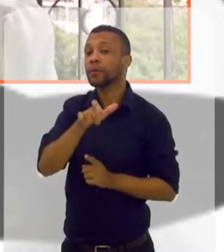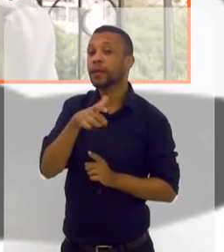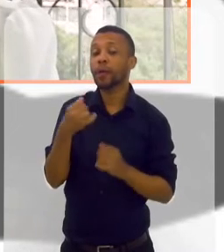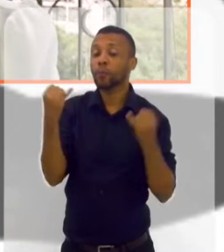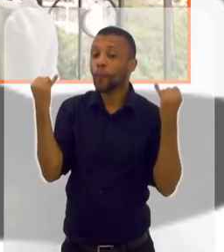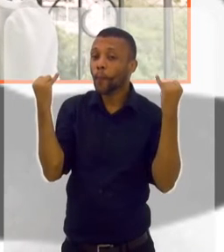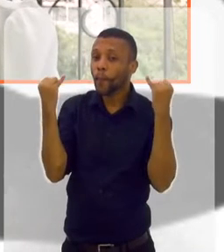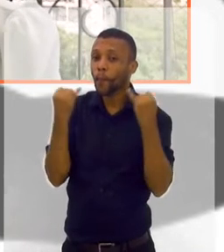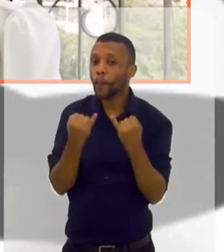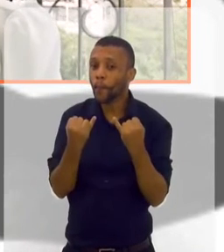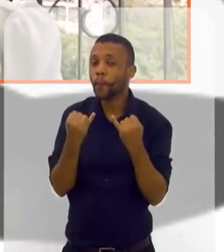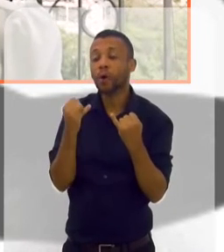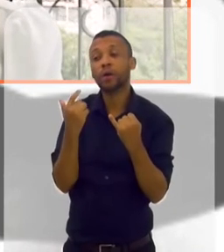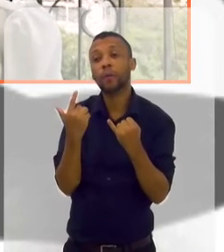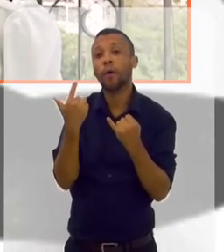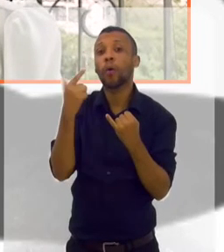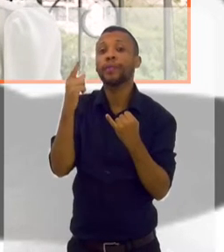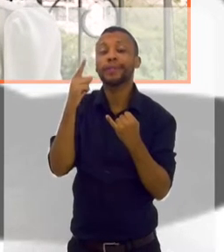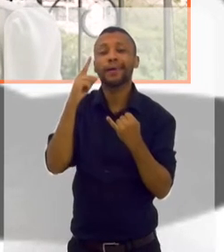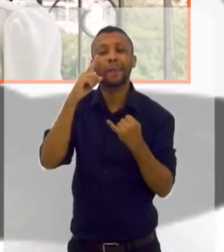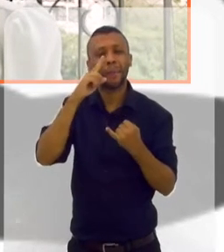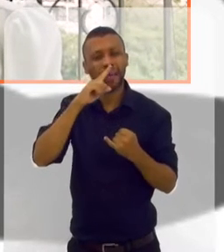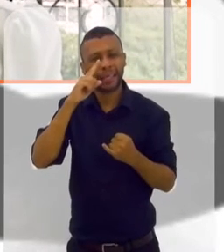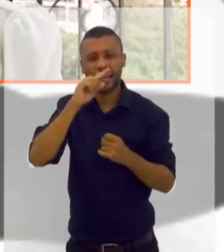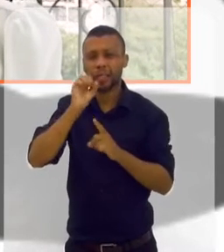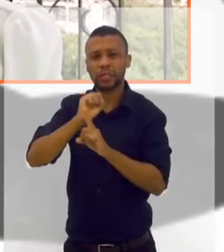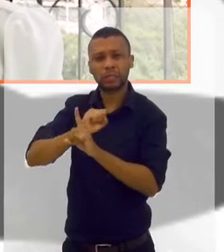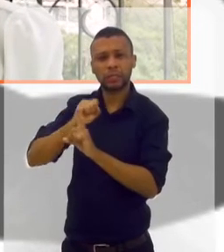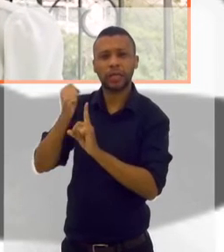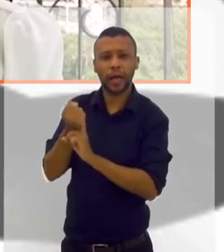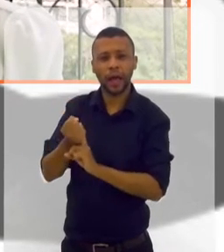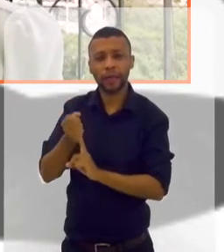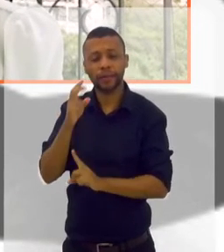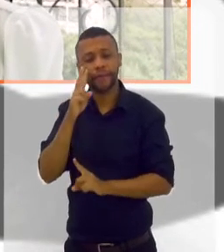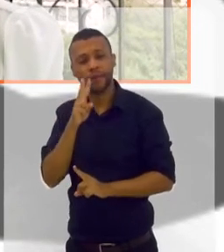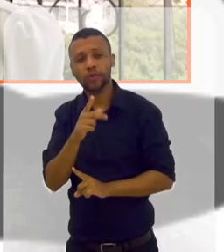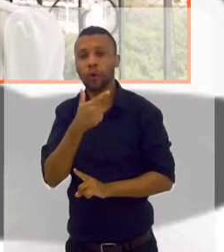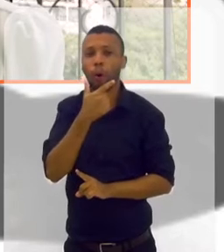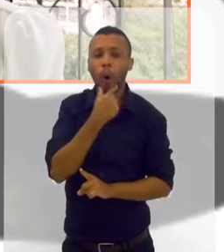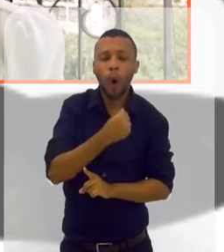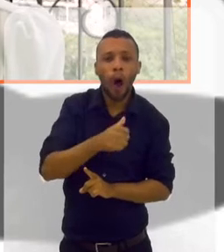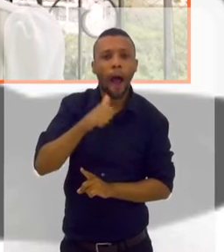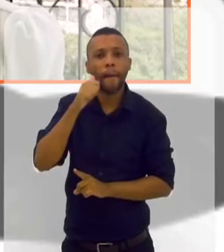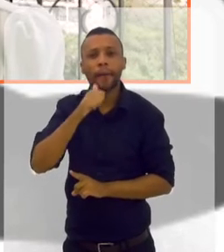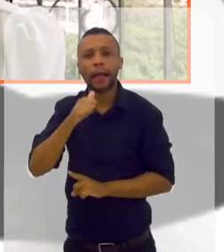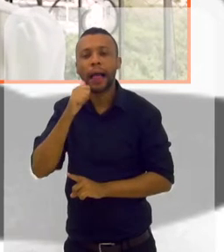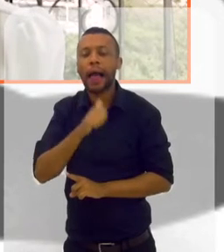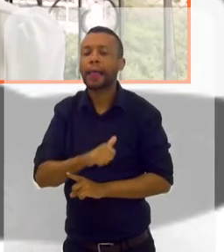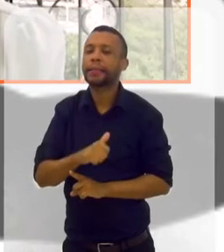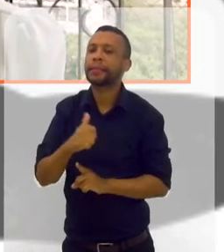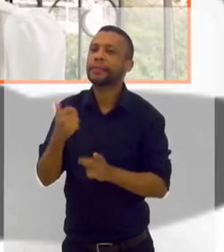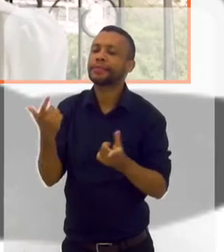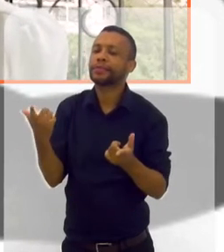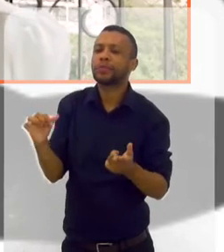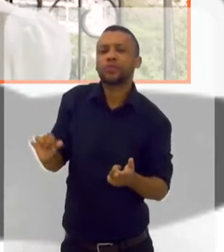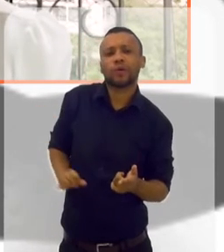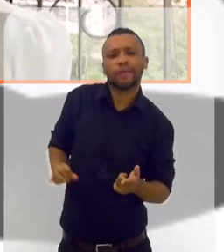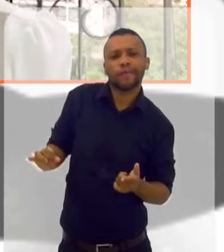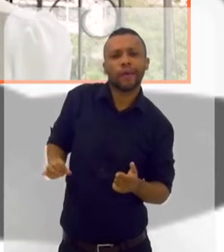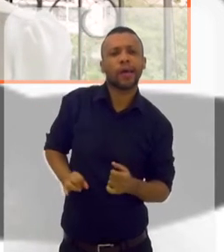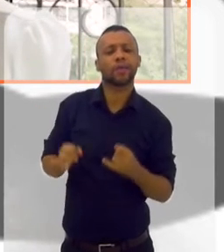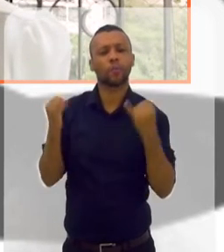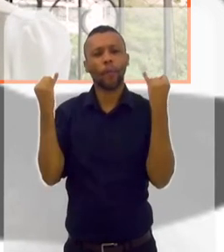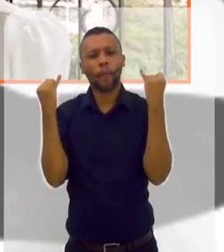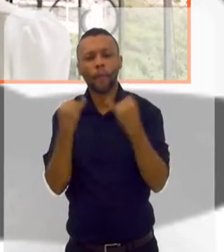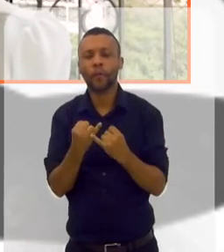pessoas que queiram emagrecer, que é outra mazela social, né? Eu vejo homens e mulheres padecendo desse mal. As pessoas